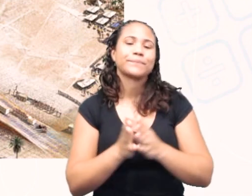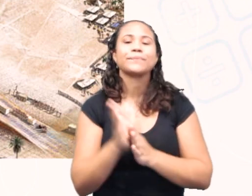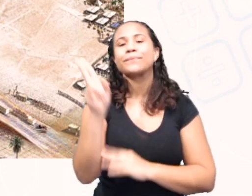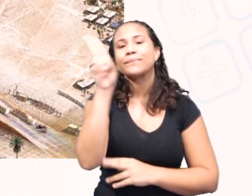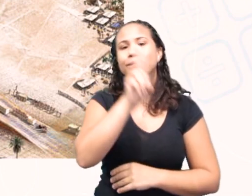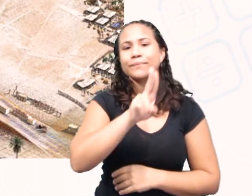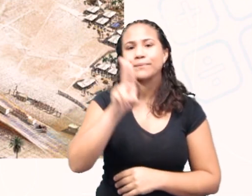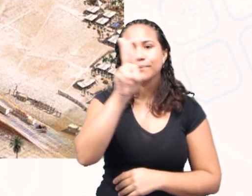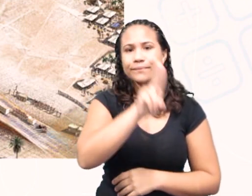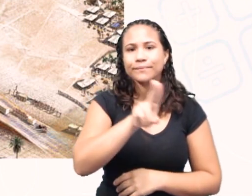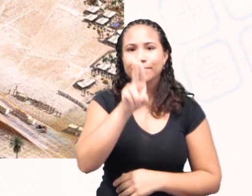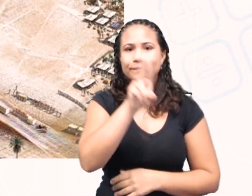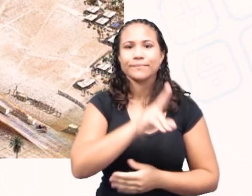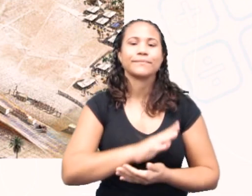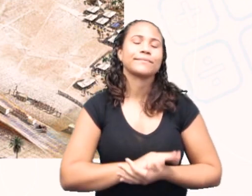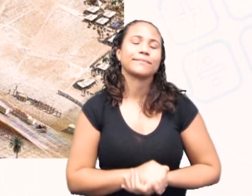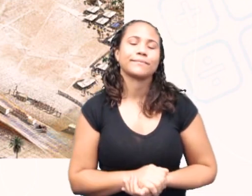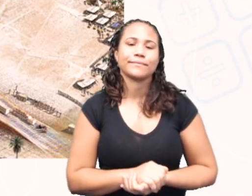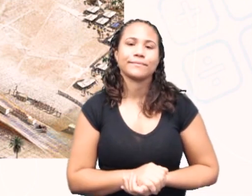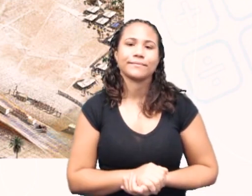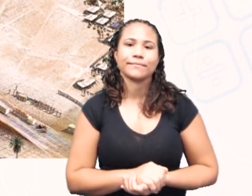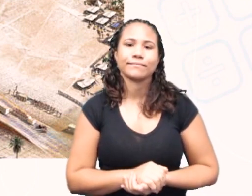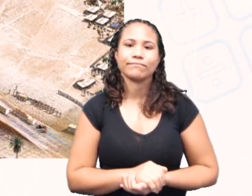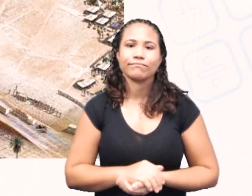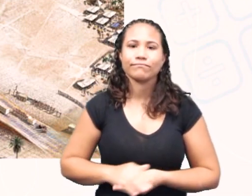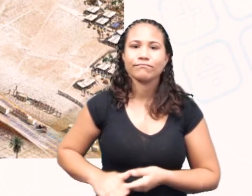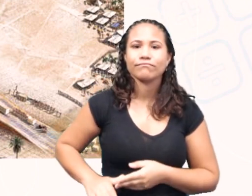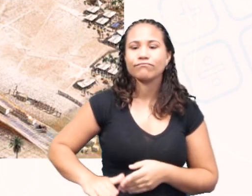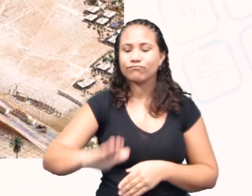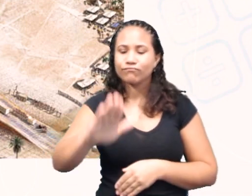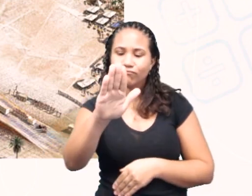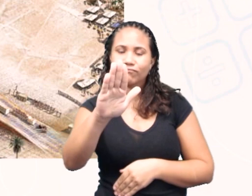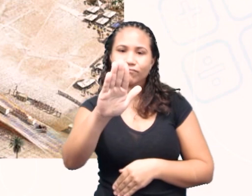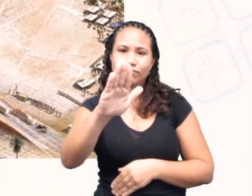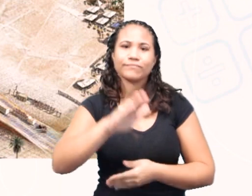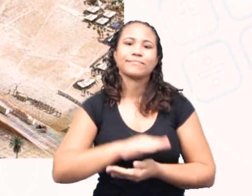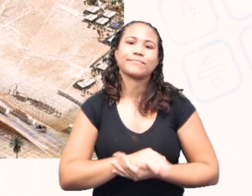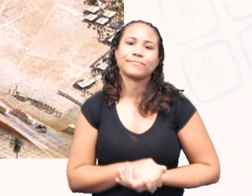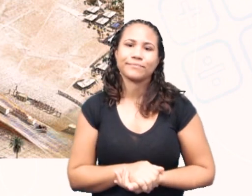utilização do plano inclinado.